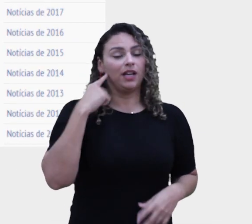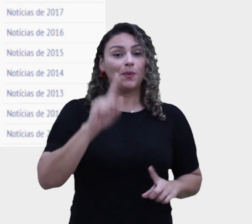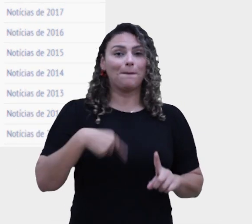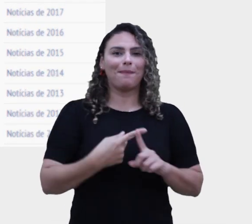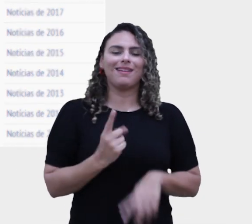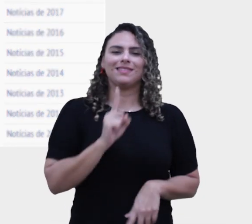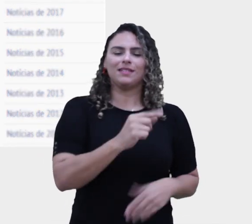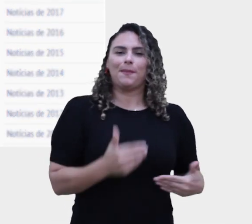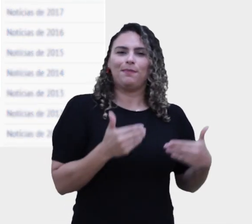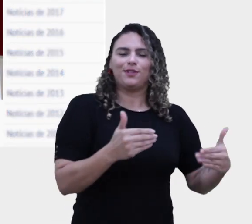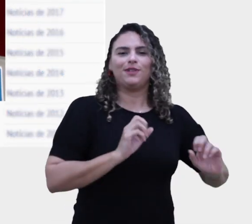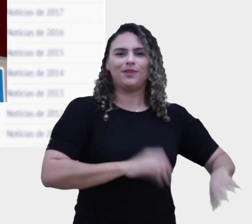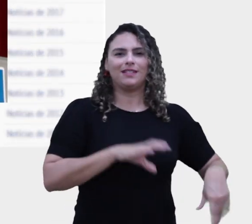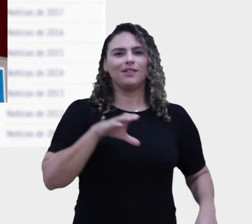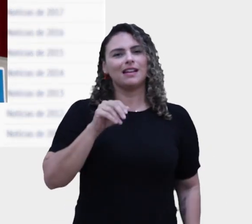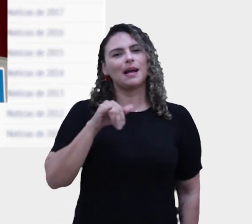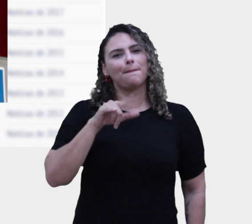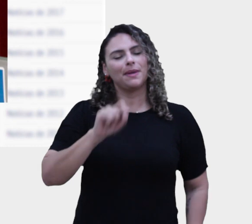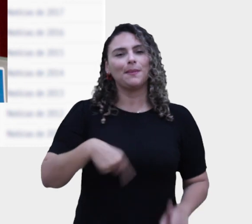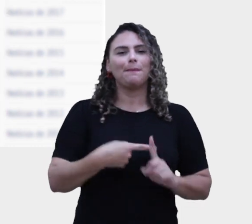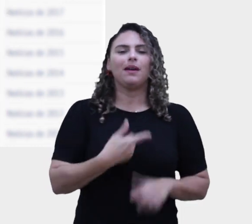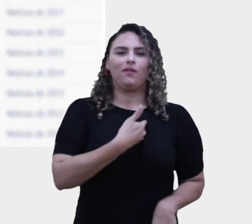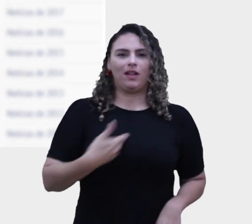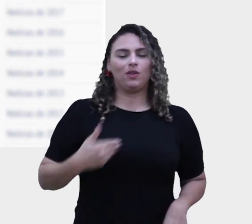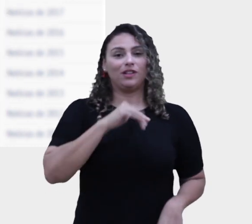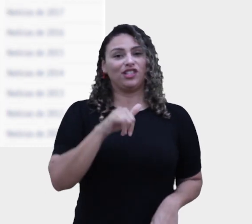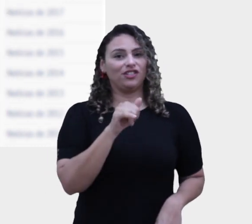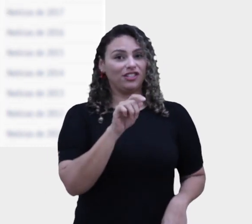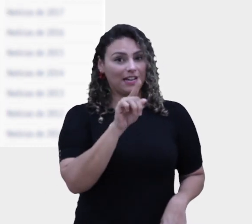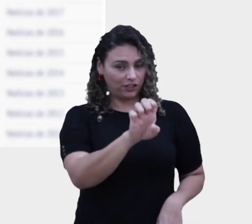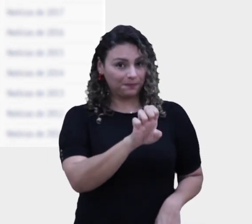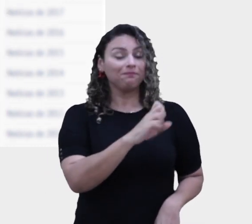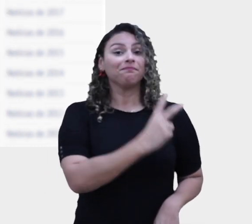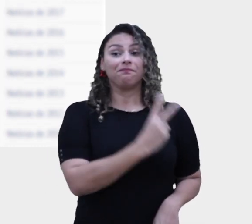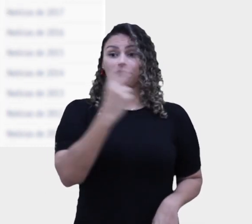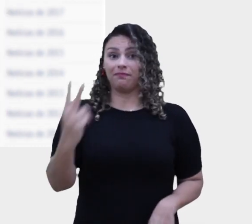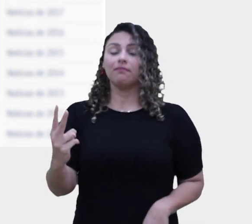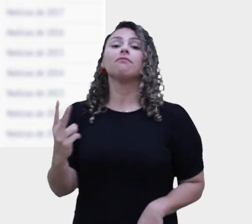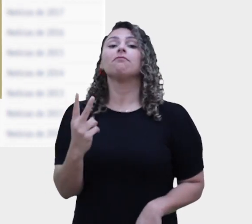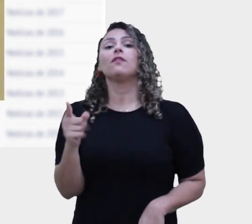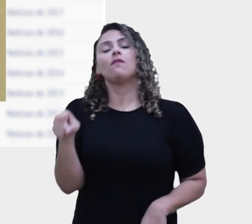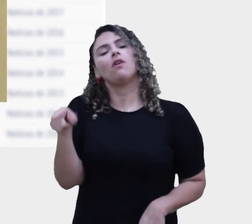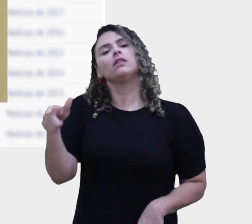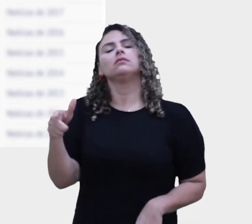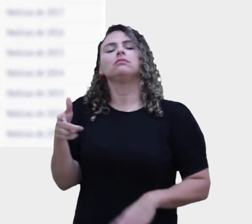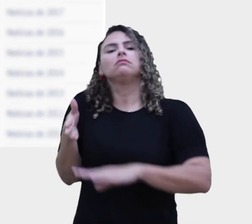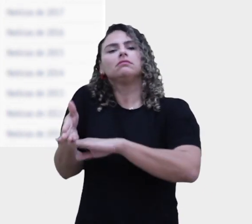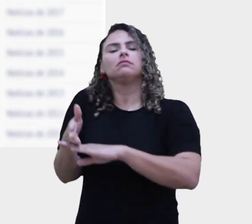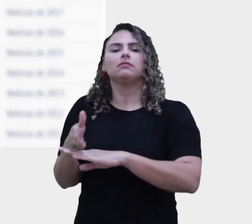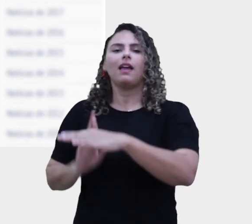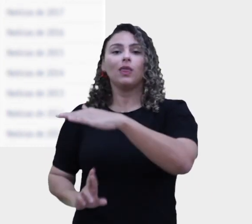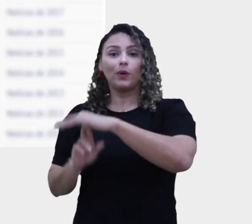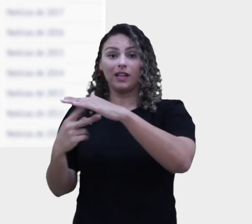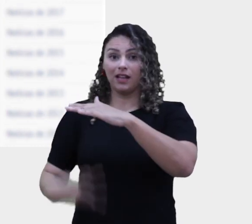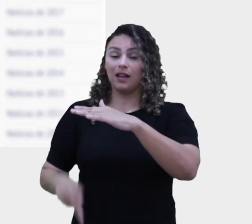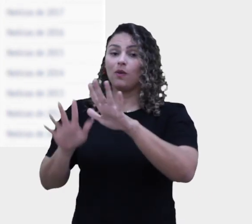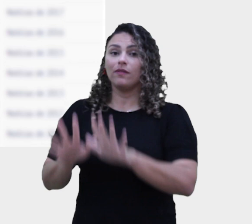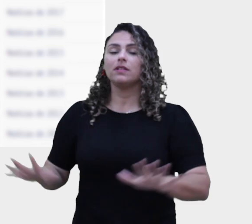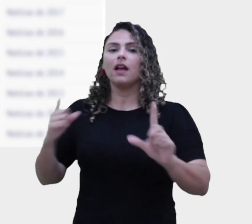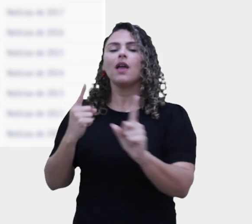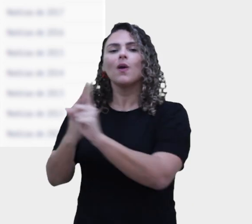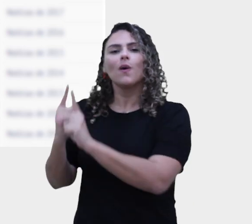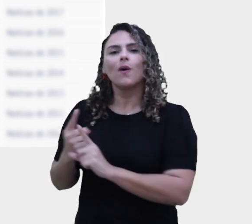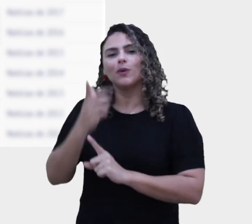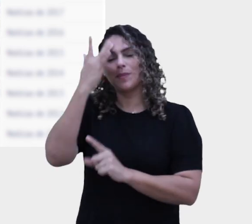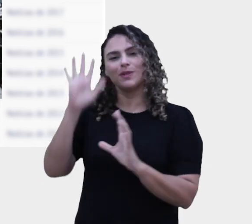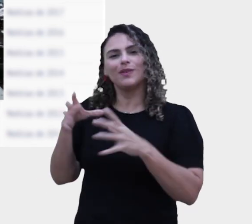contou com a presença do ministro da Educação, Camilo Santana, e da governadora em exercício, Jade Romero. Em seguida, o reitor e o ministro participaram na reitoria da UFC de